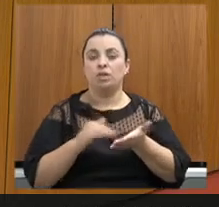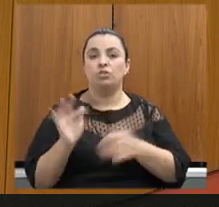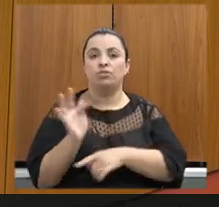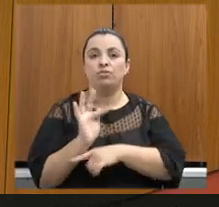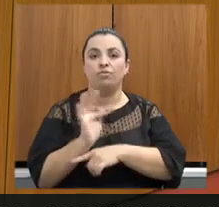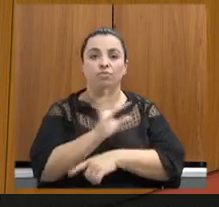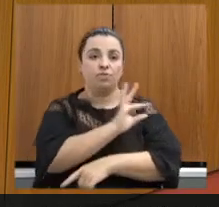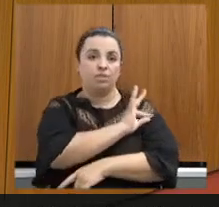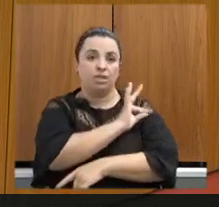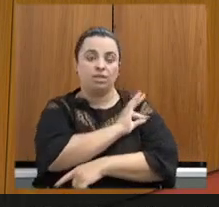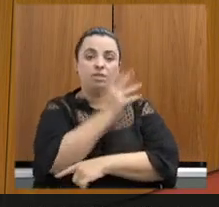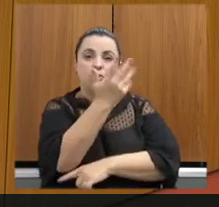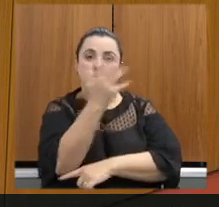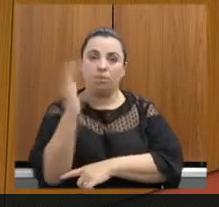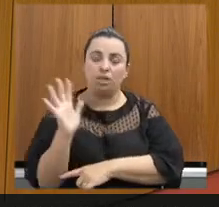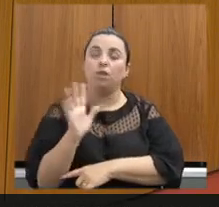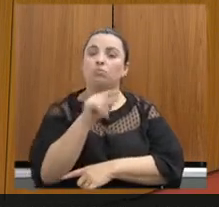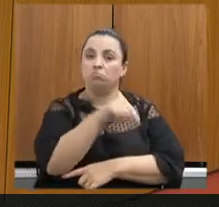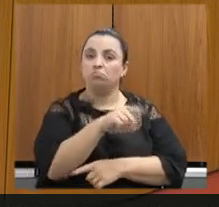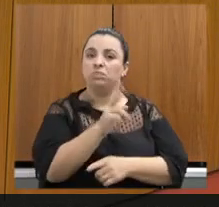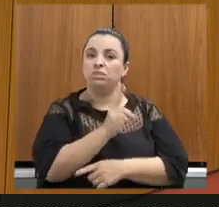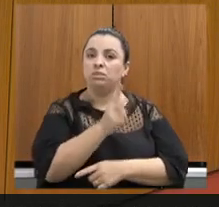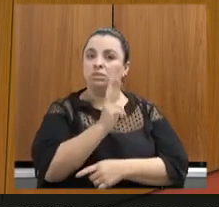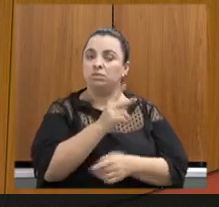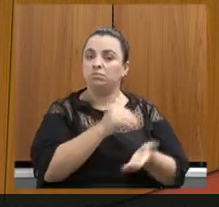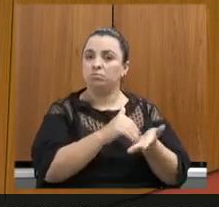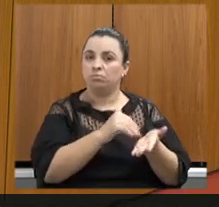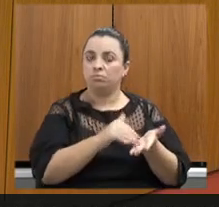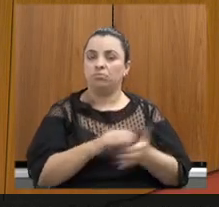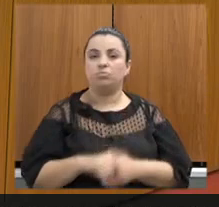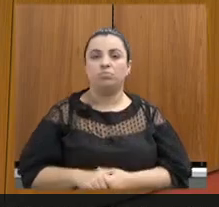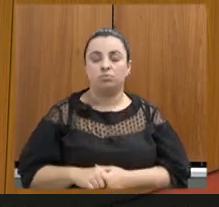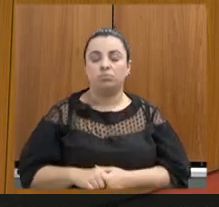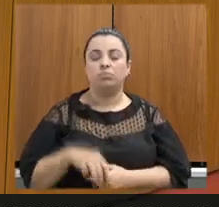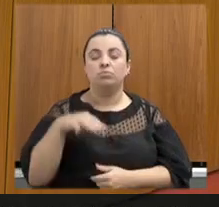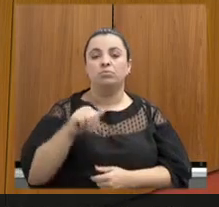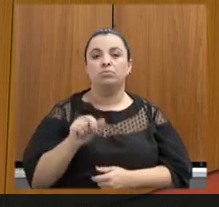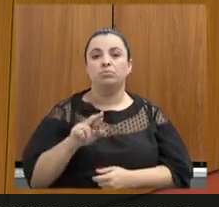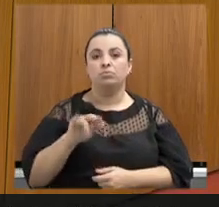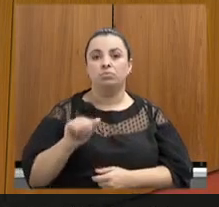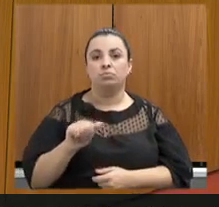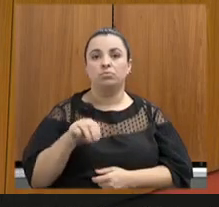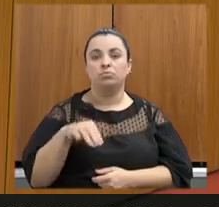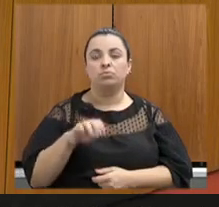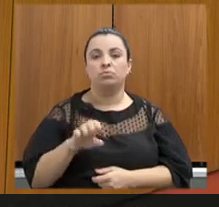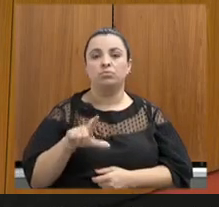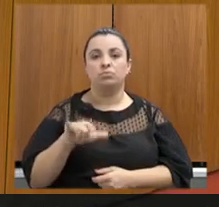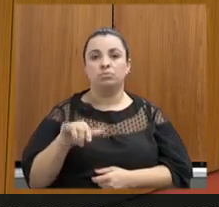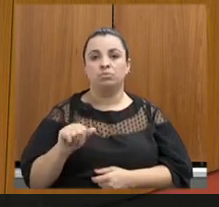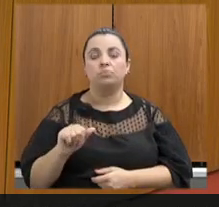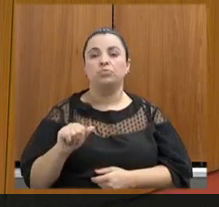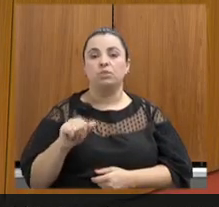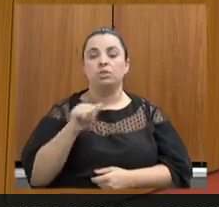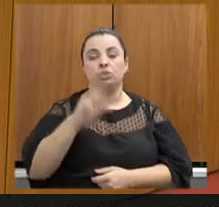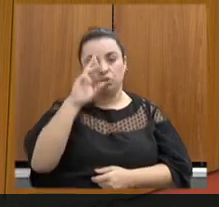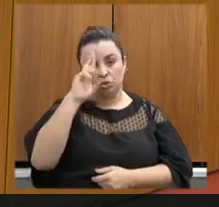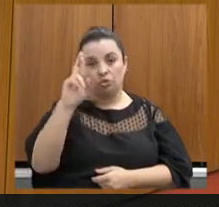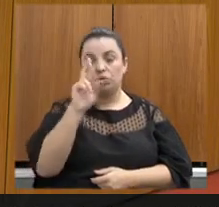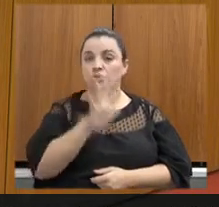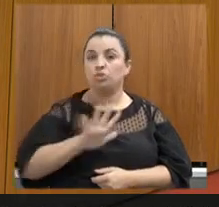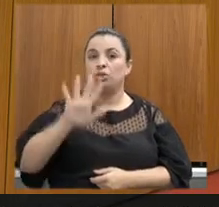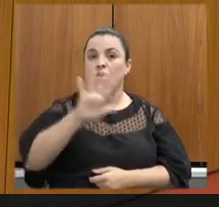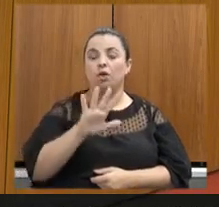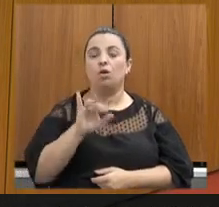de Meio Ambiente. Da senhora Maria Amélia de Cone Moura Matos Lins, diretora-geral do